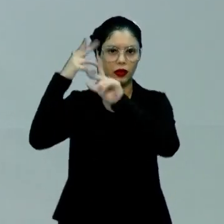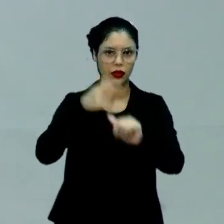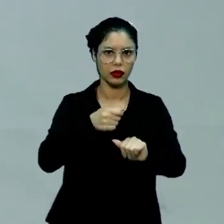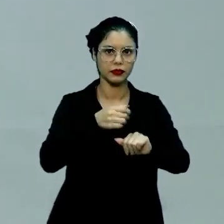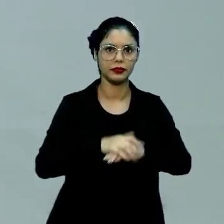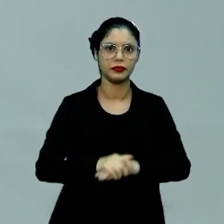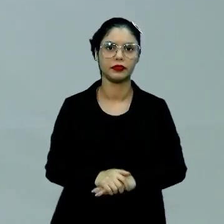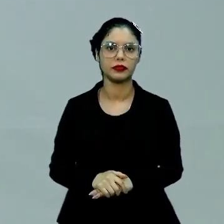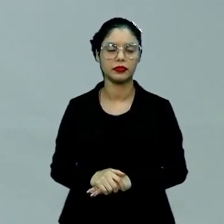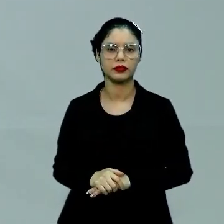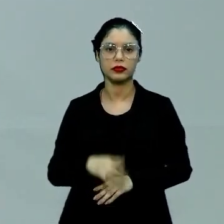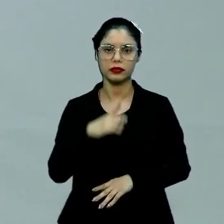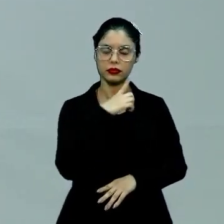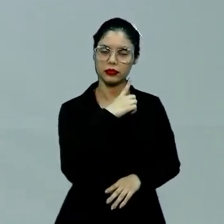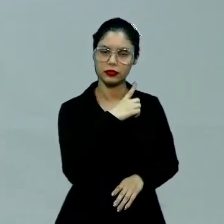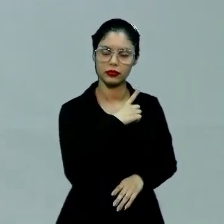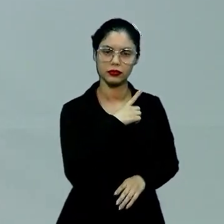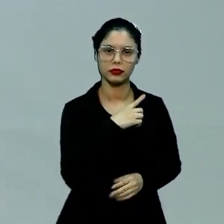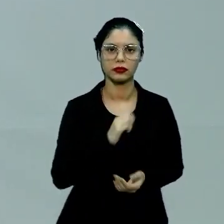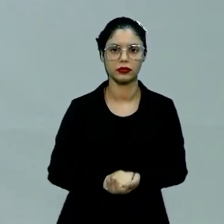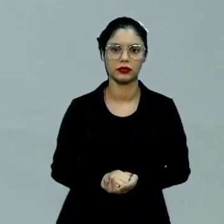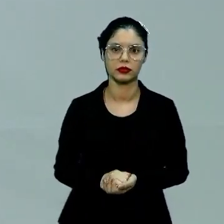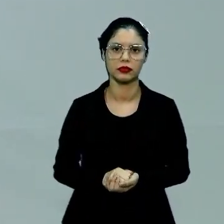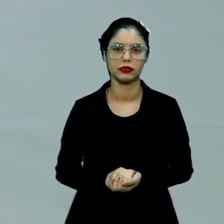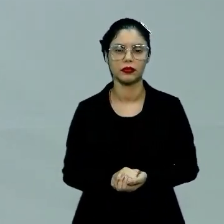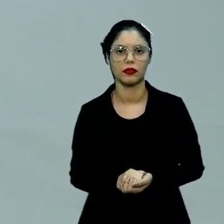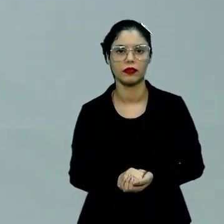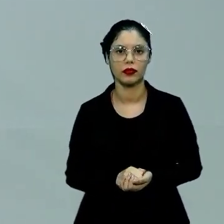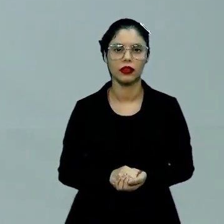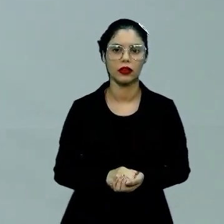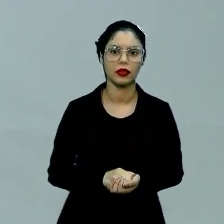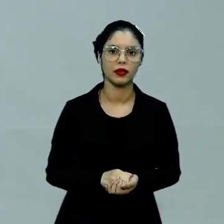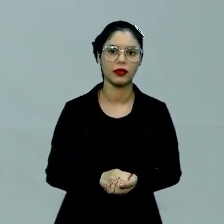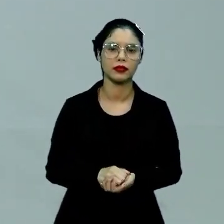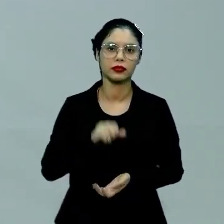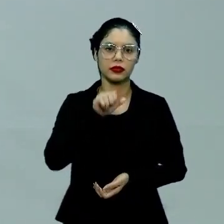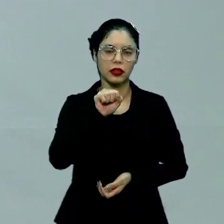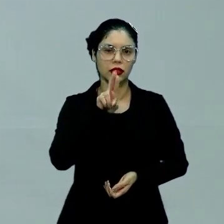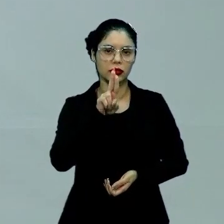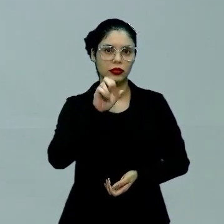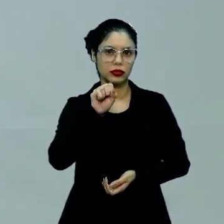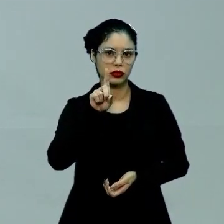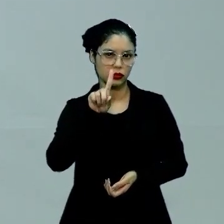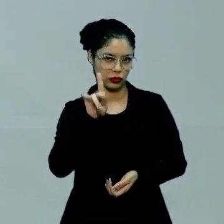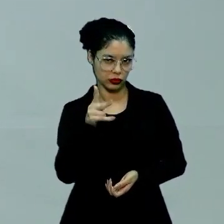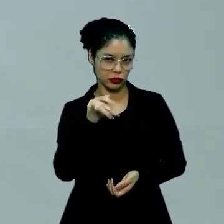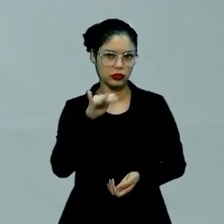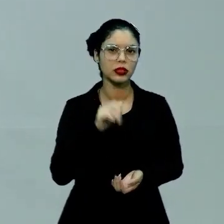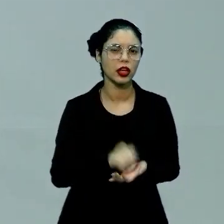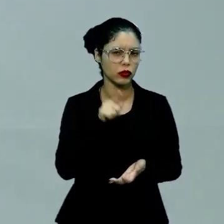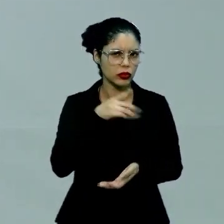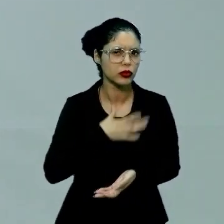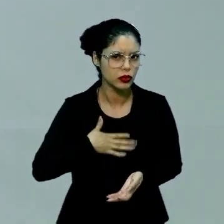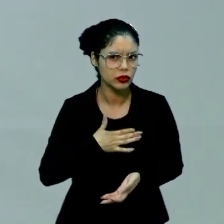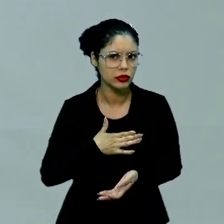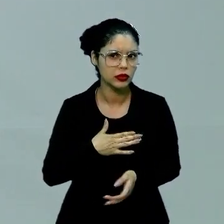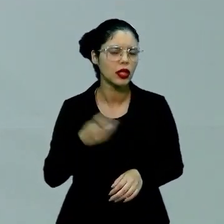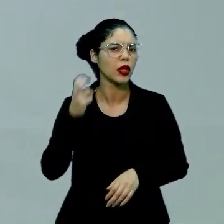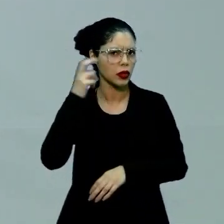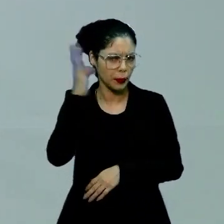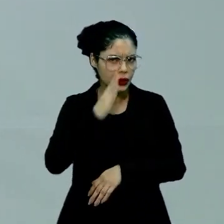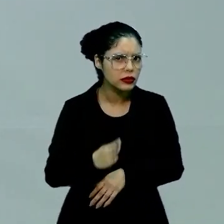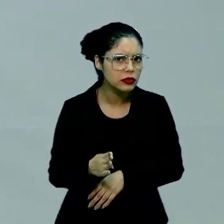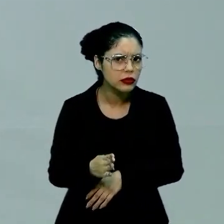Se eu tenho um costume, sushi. Você gosta de sushi? Sushi faz parte da cultura